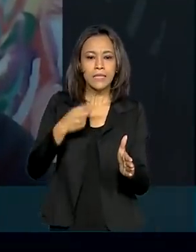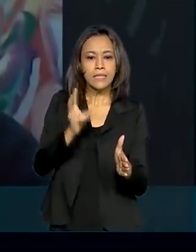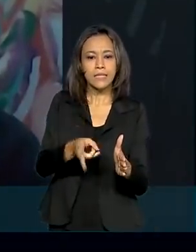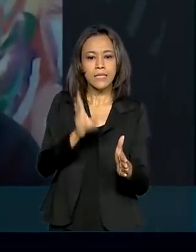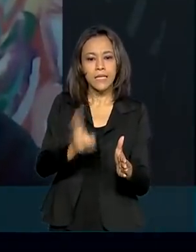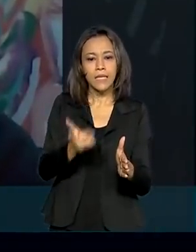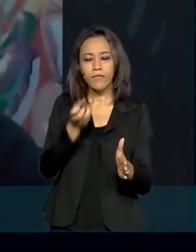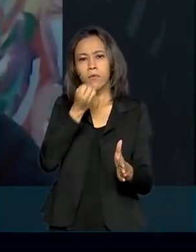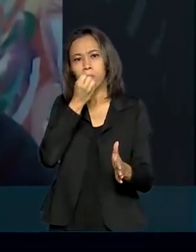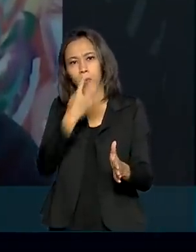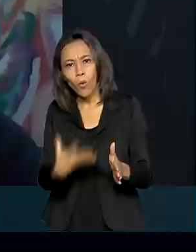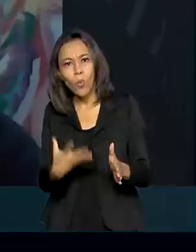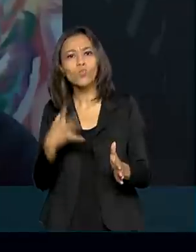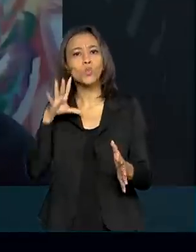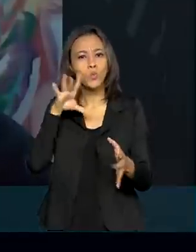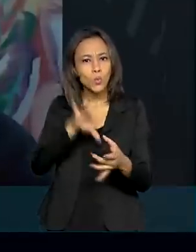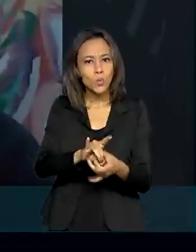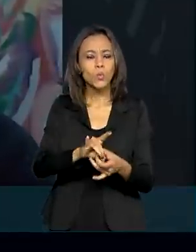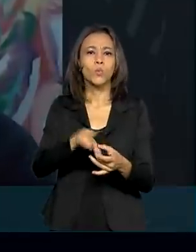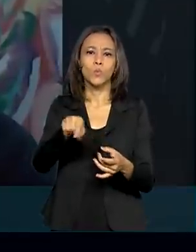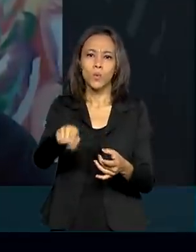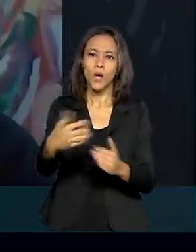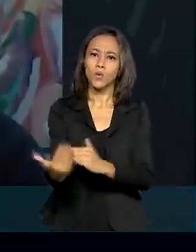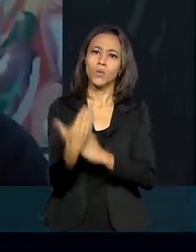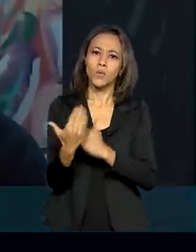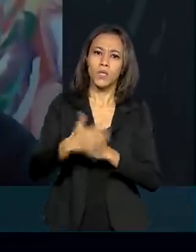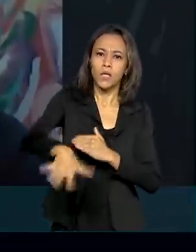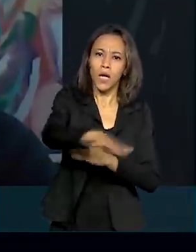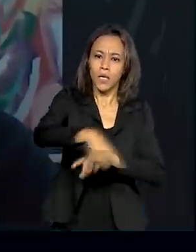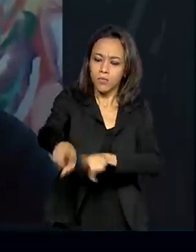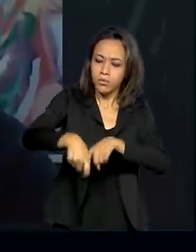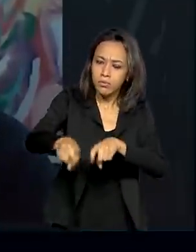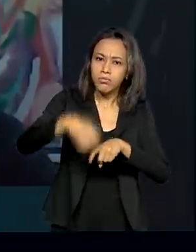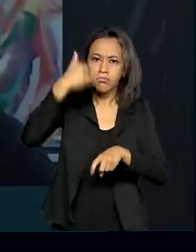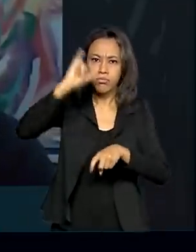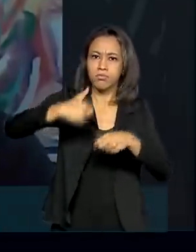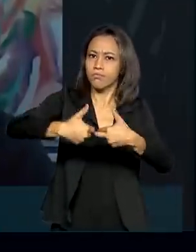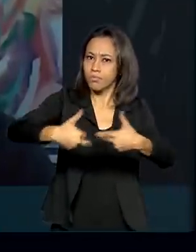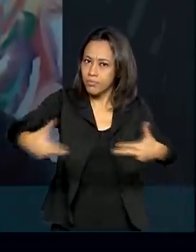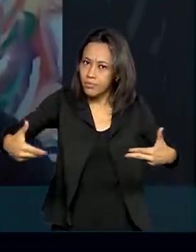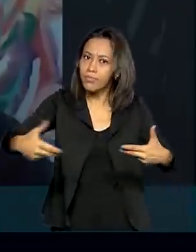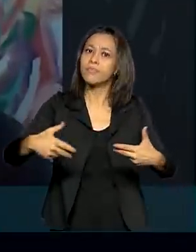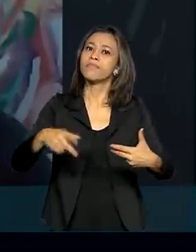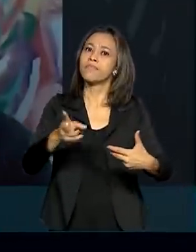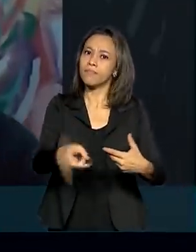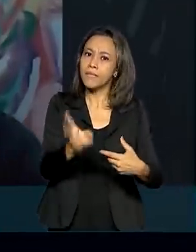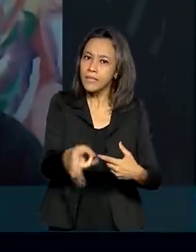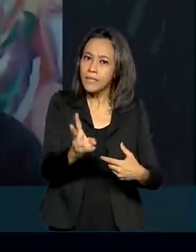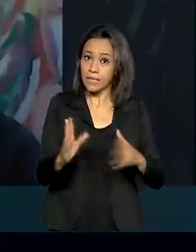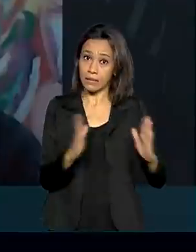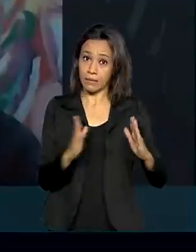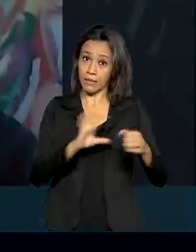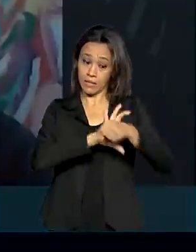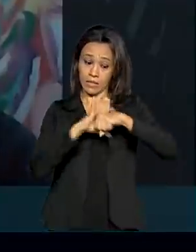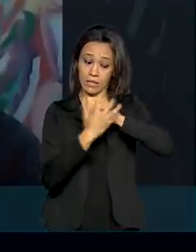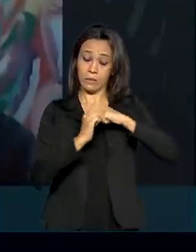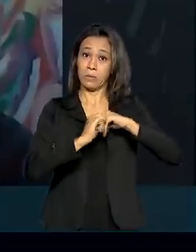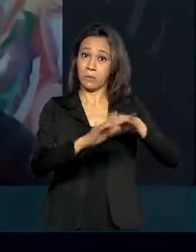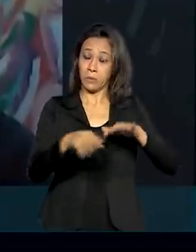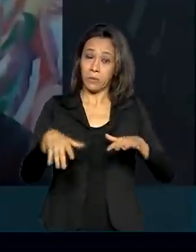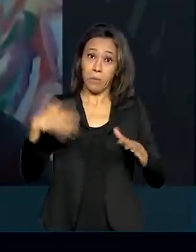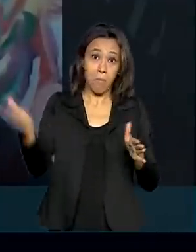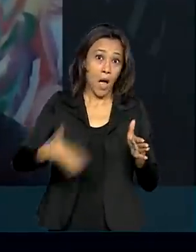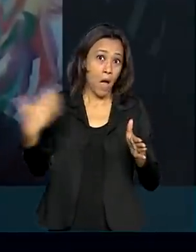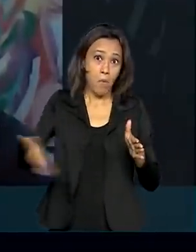bons e nos piores momentos, como a pandemia, que nós vimos aí o café até manter o seu consumo com